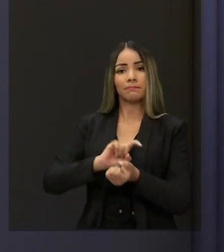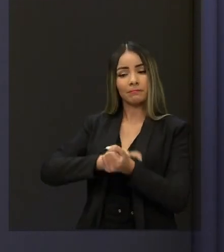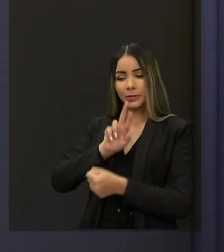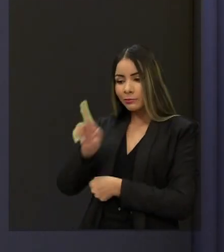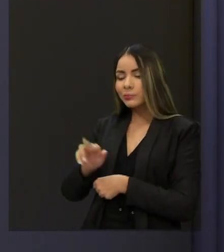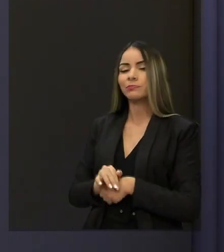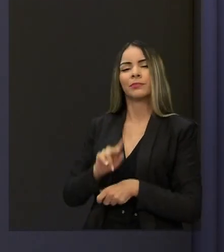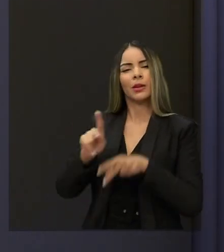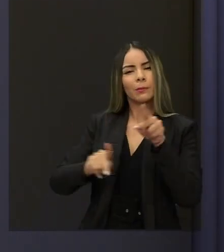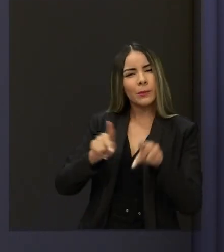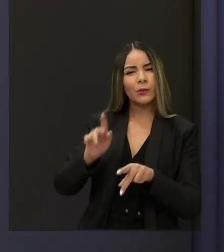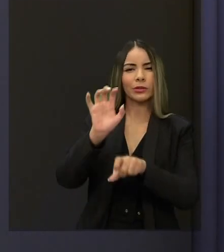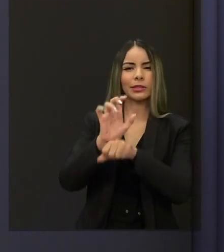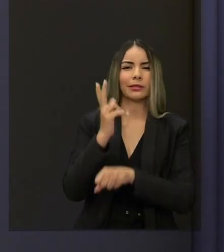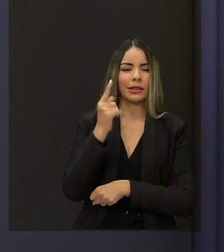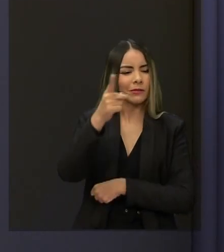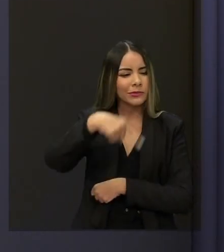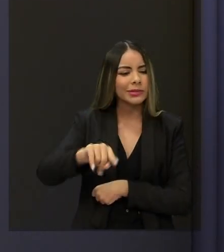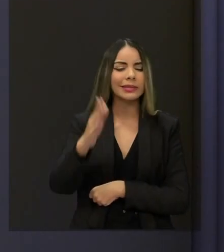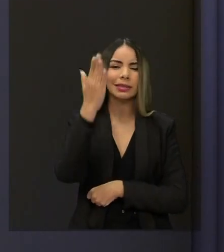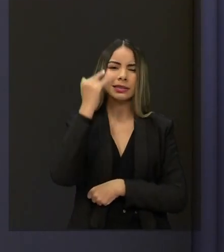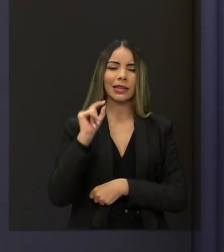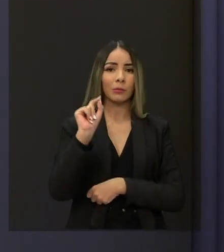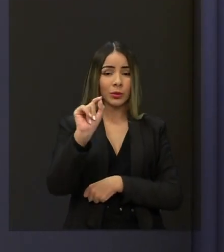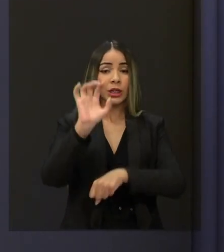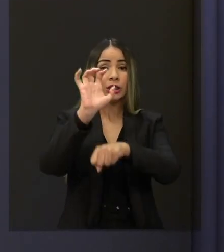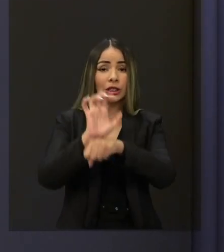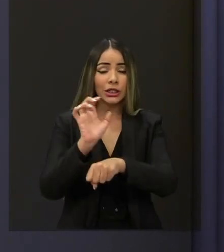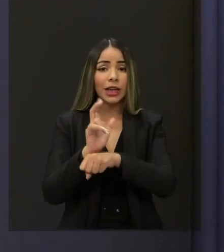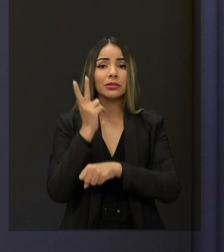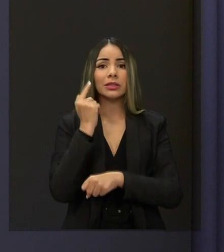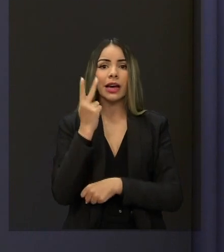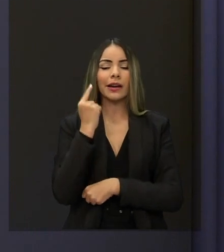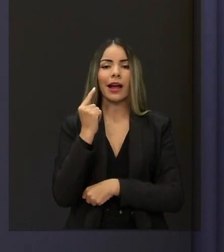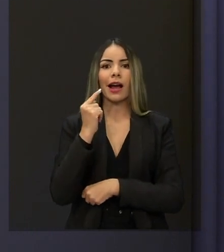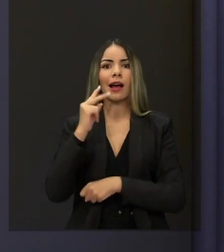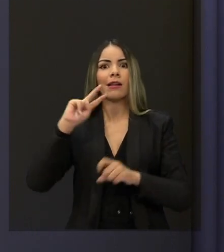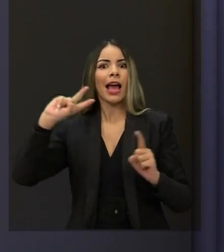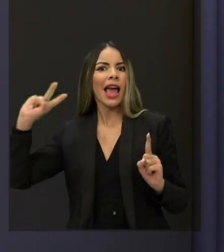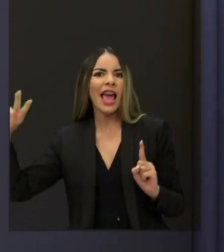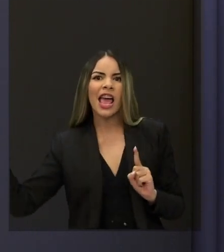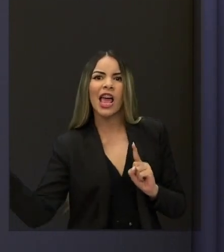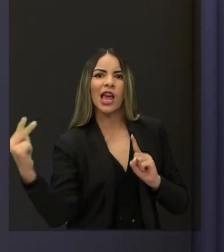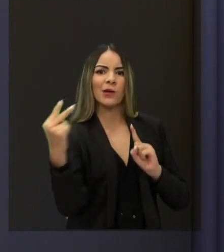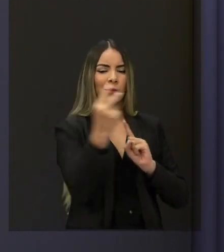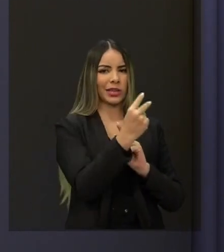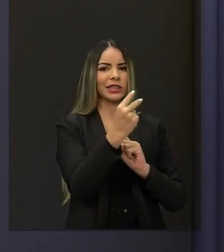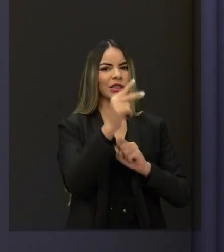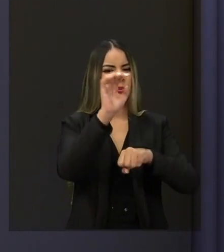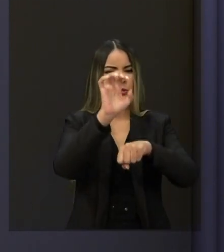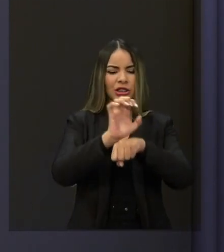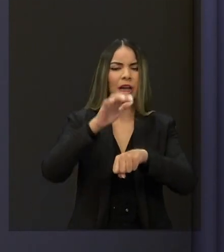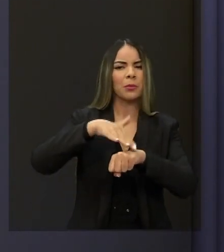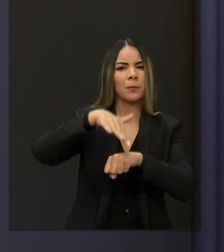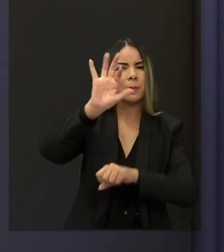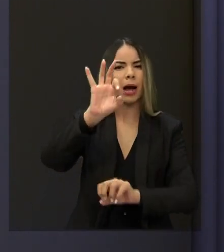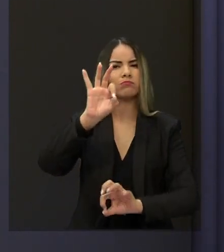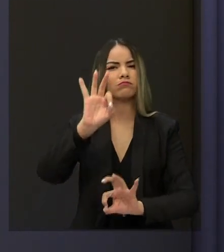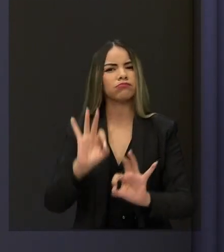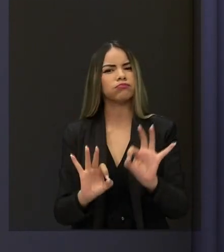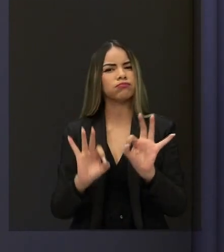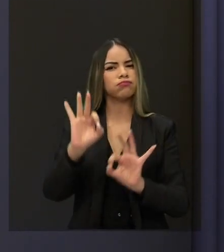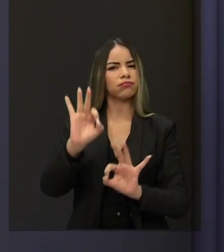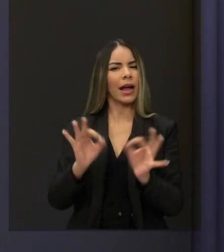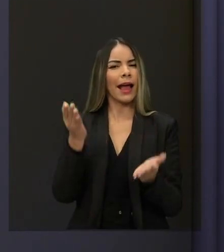você sabe que o Estado do Ceará é reconhecido nacionalmente como o Estado mais equilibrado do ponto de vista fiscal do Brasil.